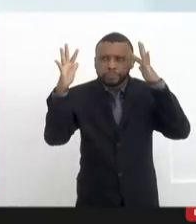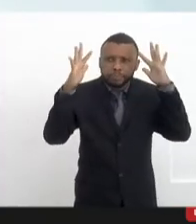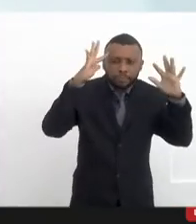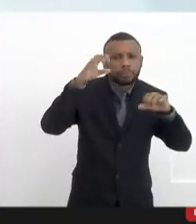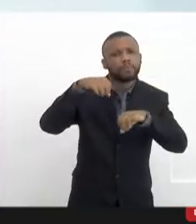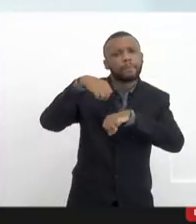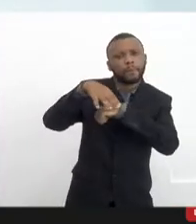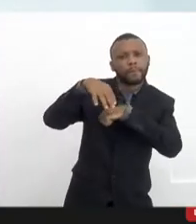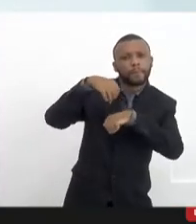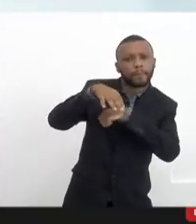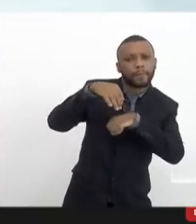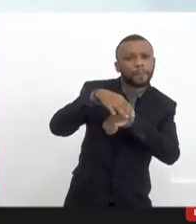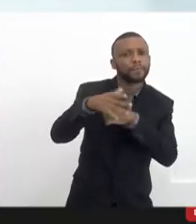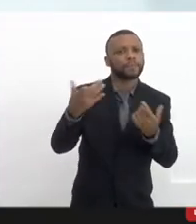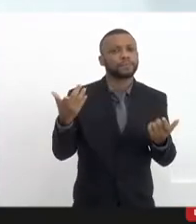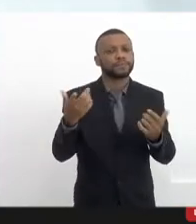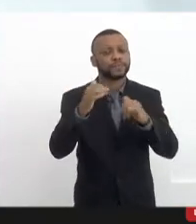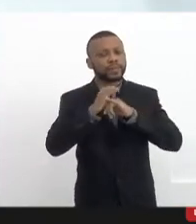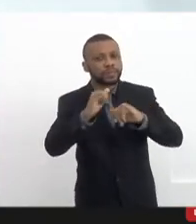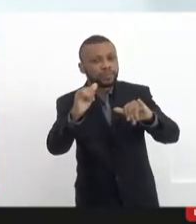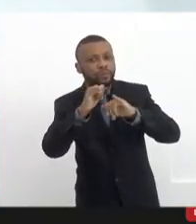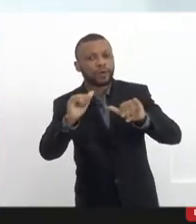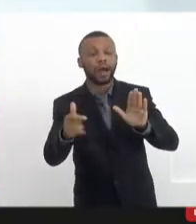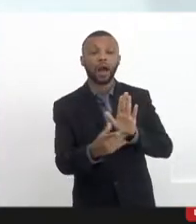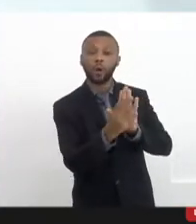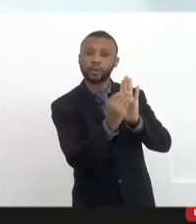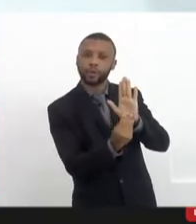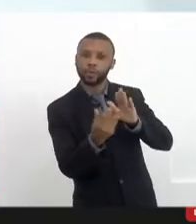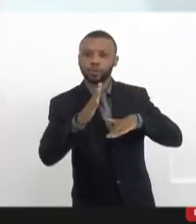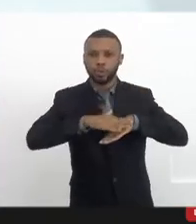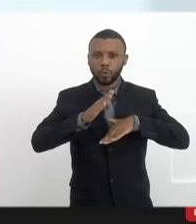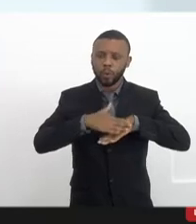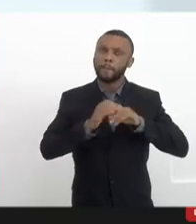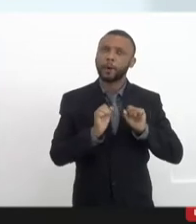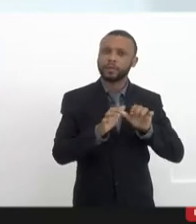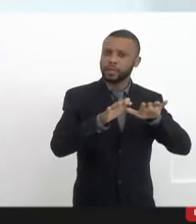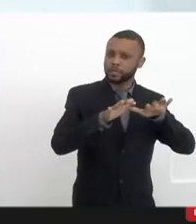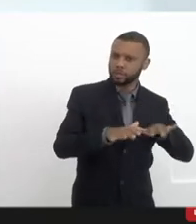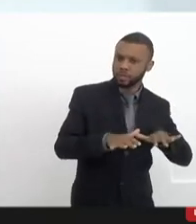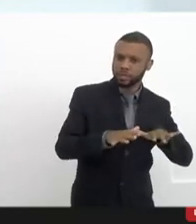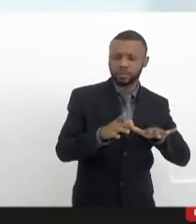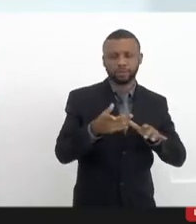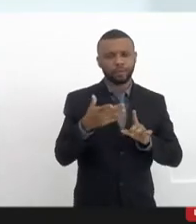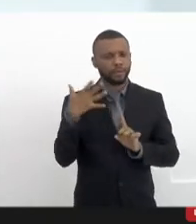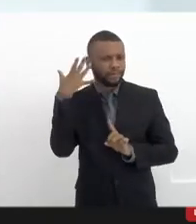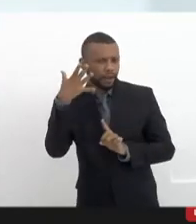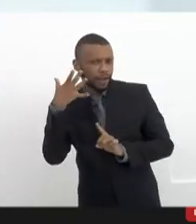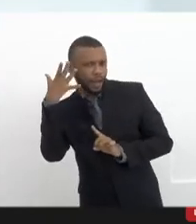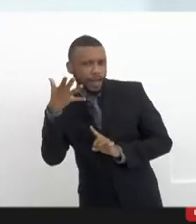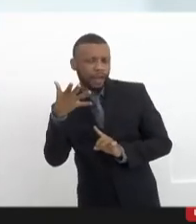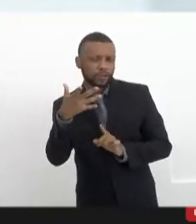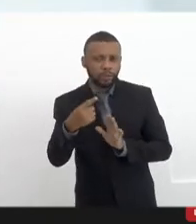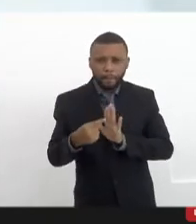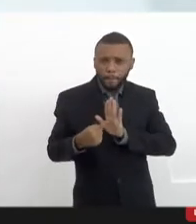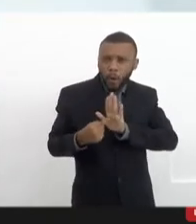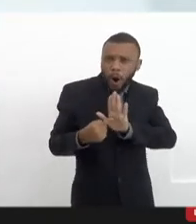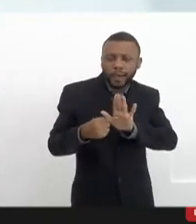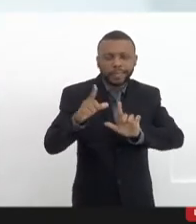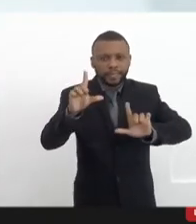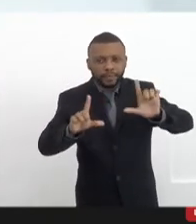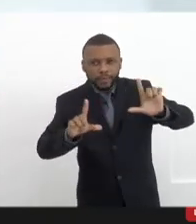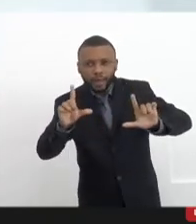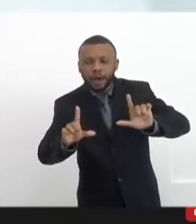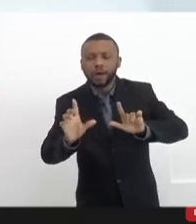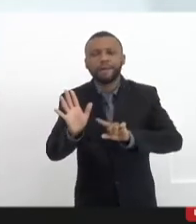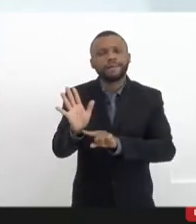transmitir e divulgar esse conteúdo, seja ele escrito, falado, televisionado, vídeo,